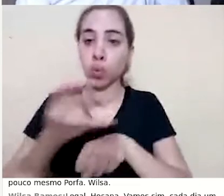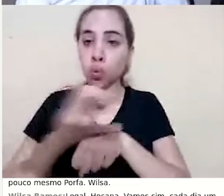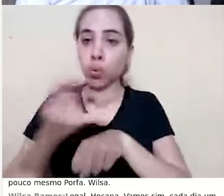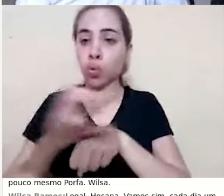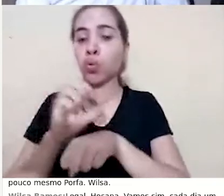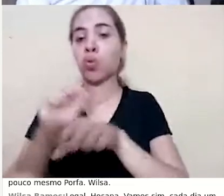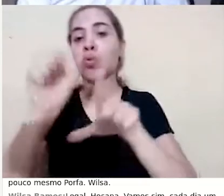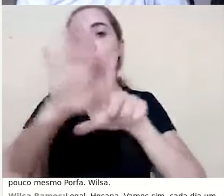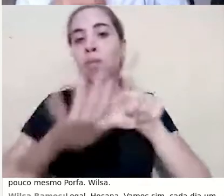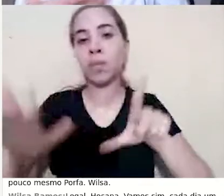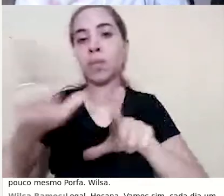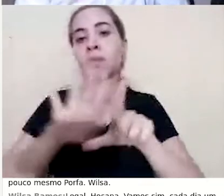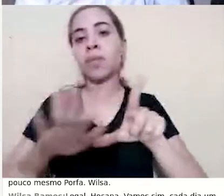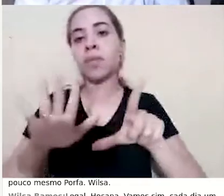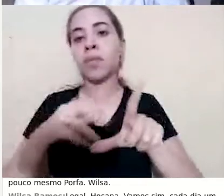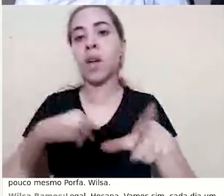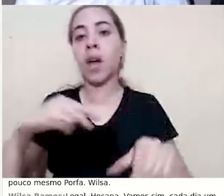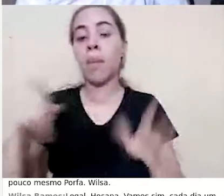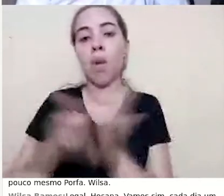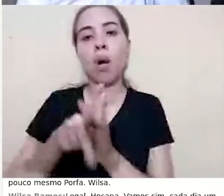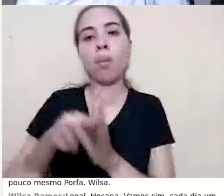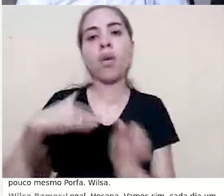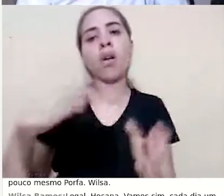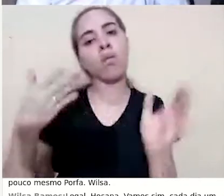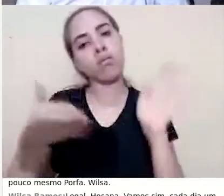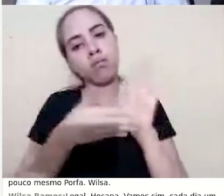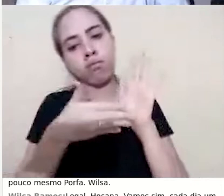questionário 1, que é o módulo que eu mesmo propus,